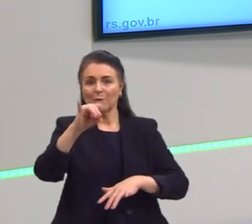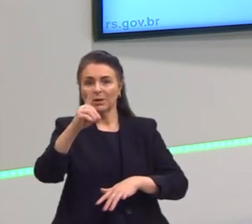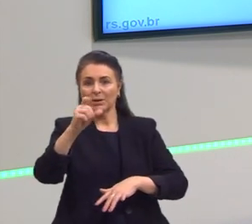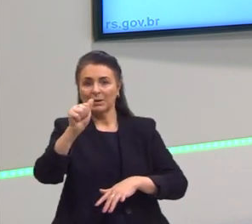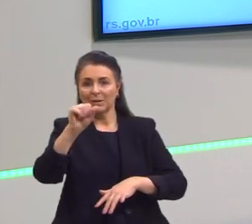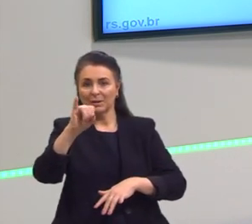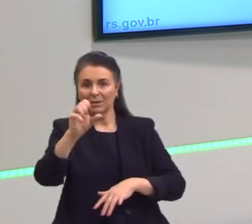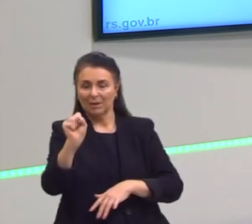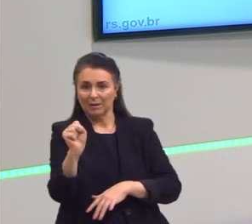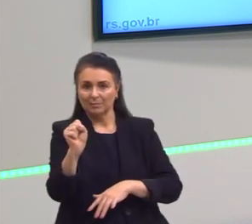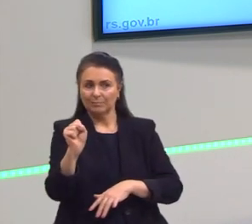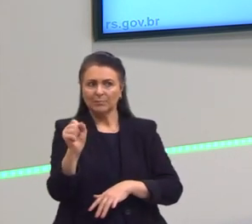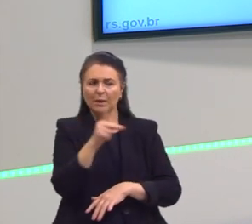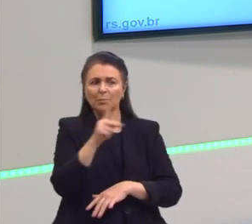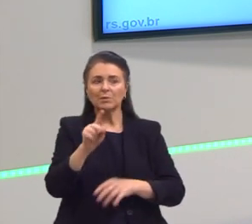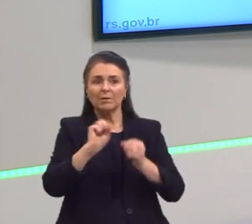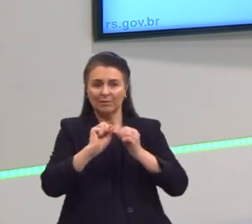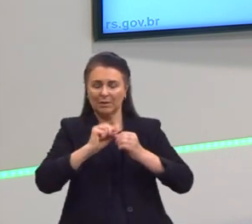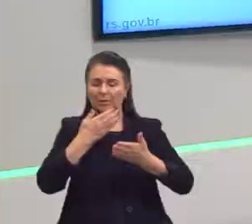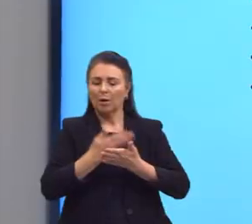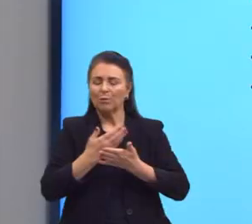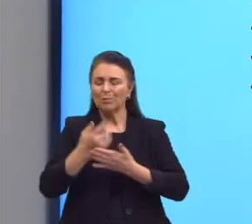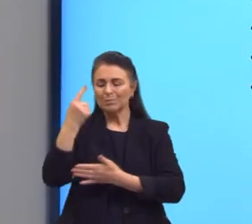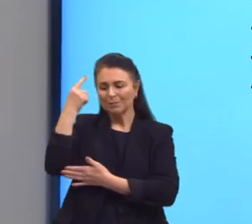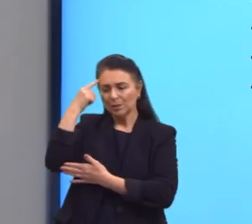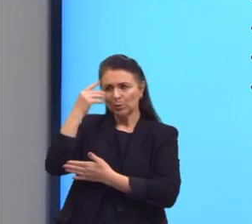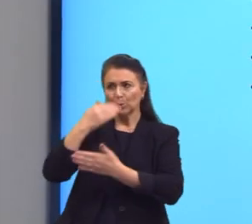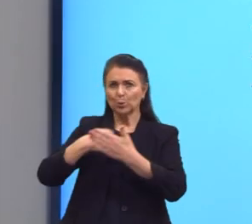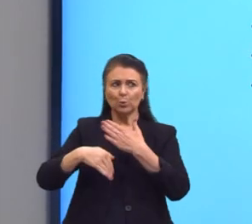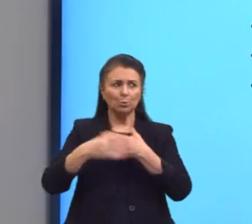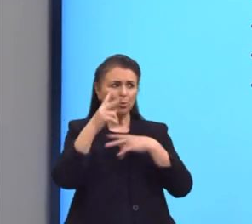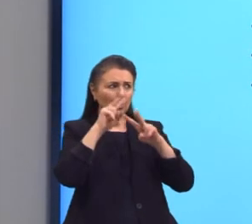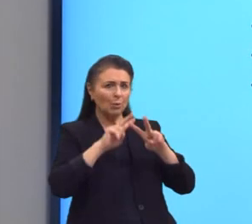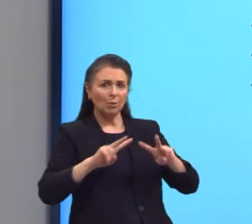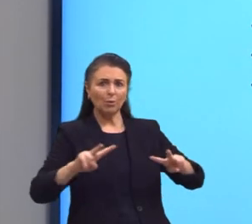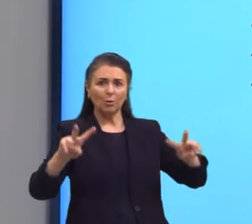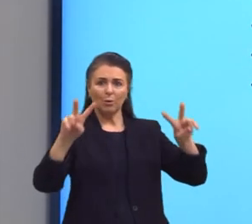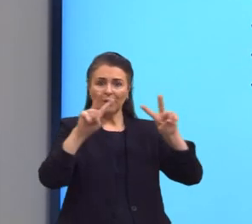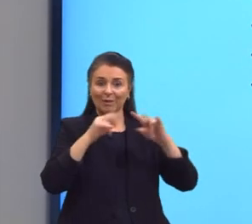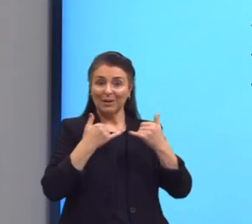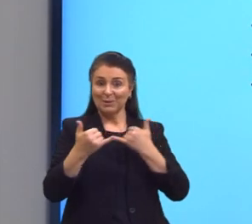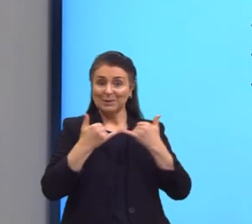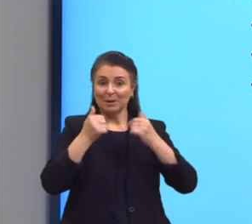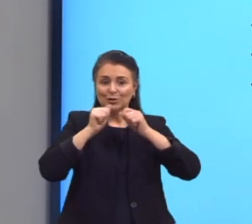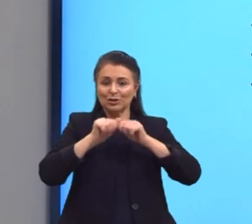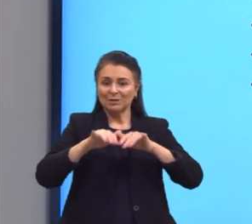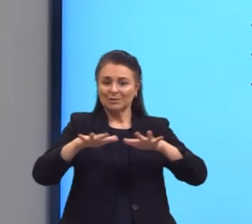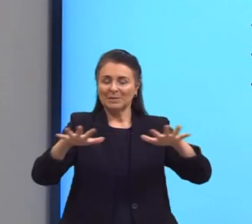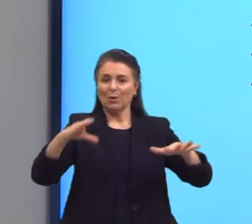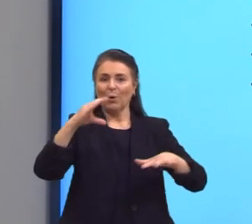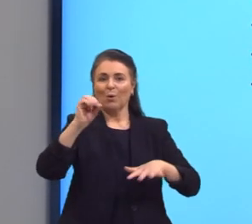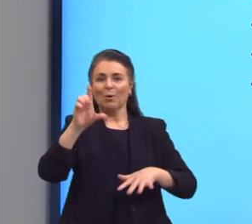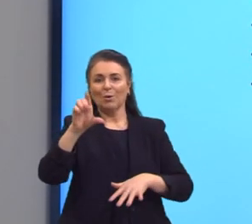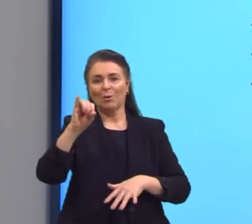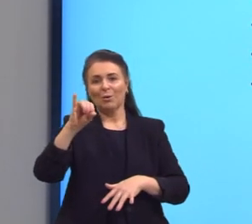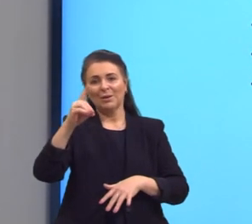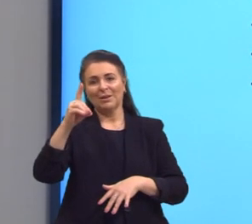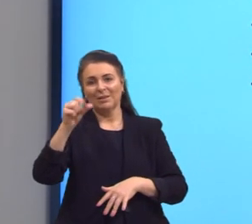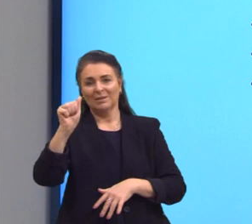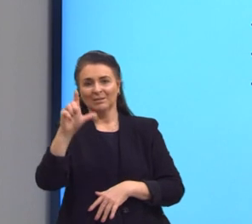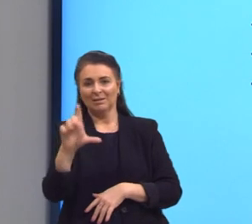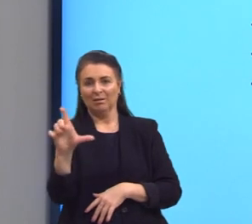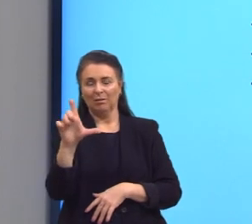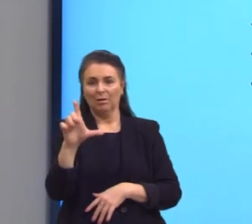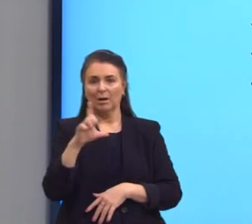a aula, eu fiquei prestando atenção. Tudo que eu olhava, eu lembrava, é um exemplo de dispersão coloidal. É um